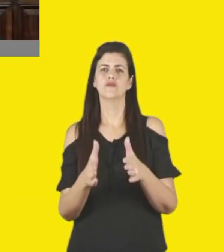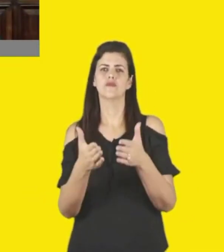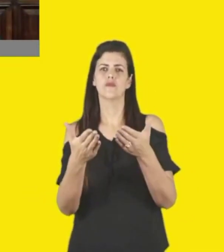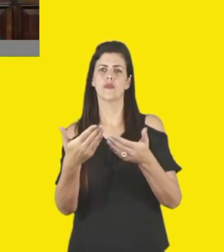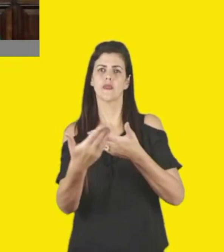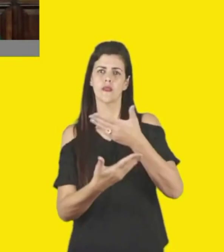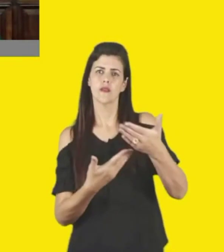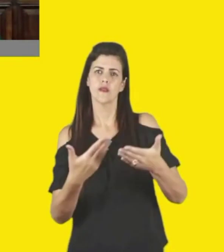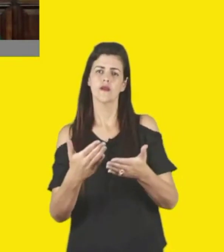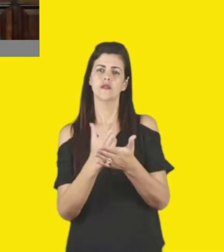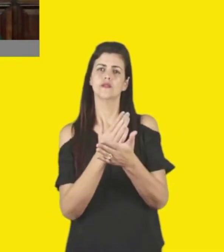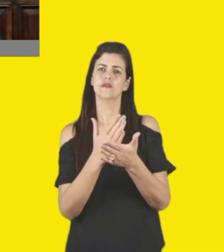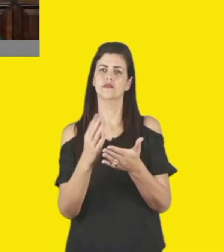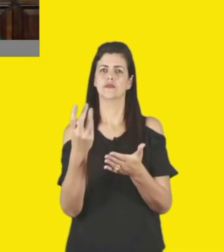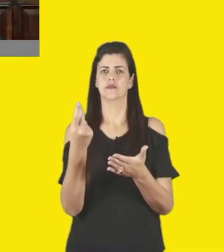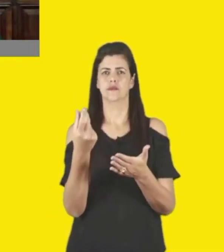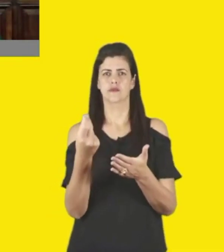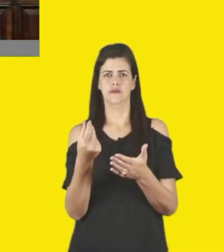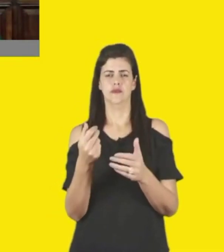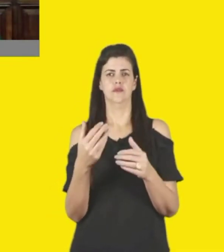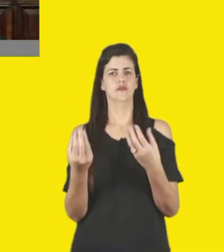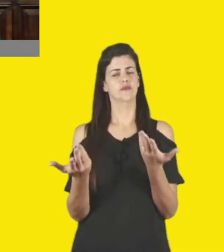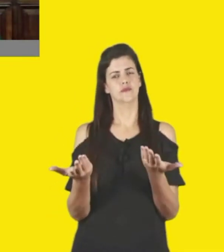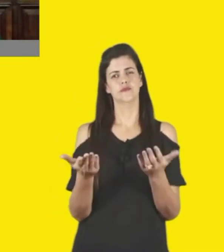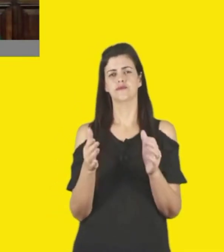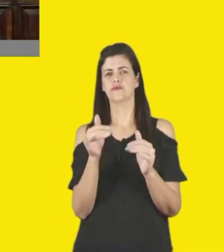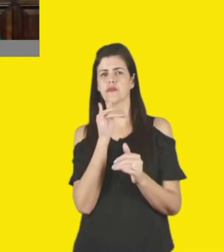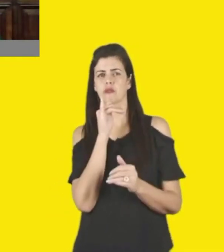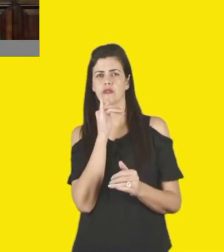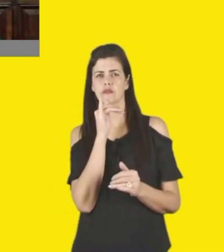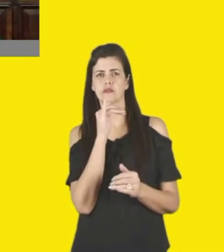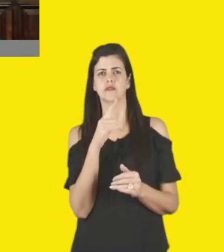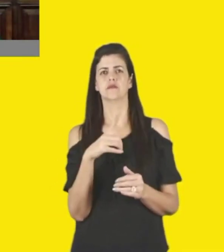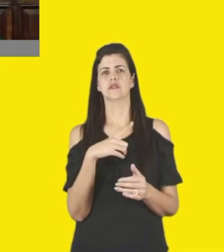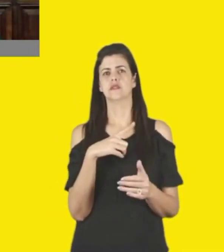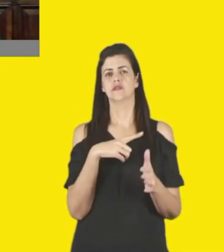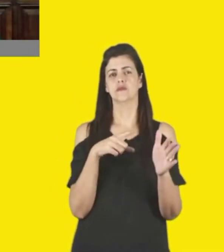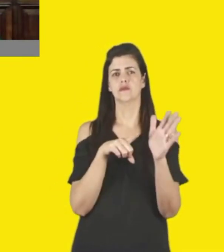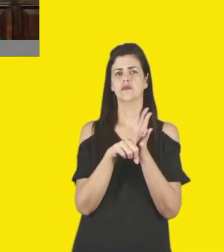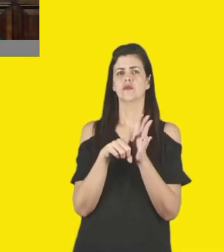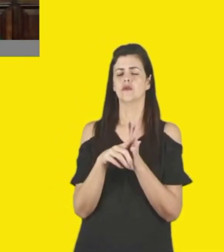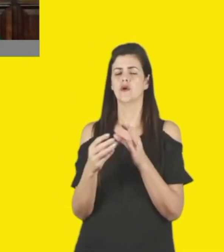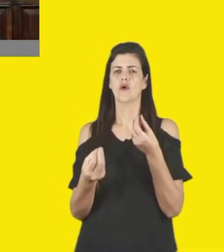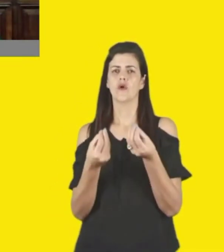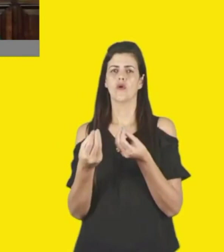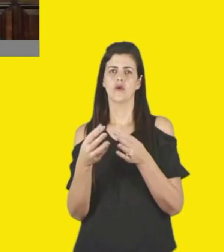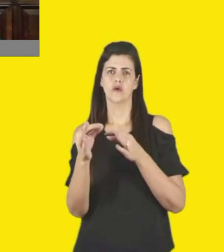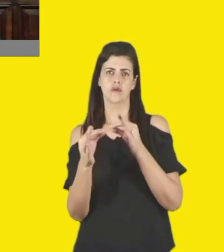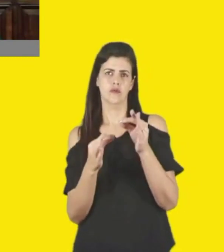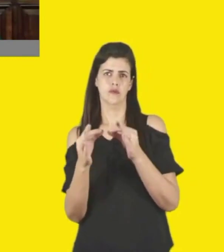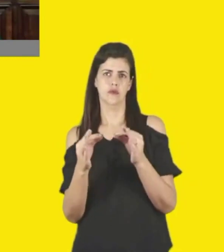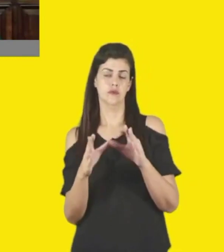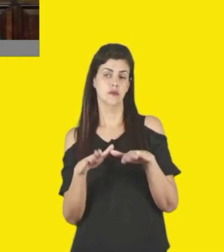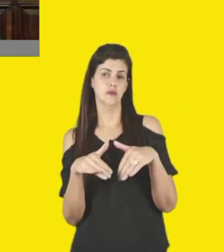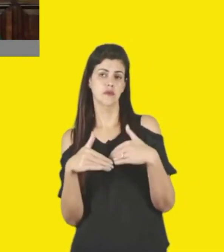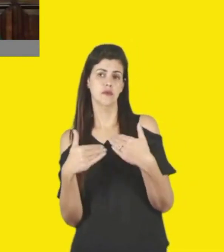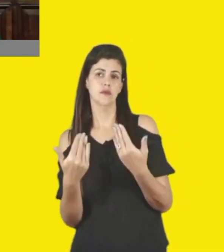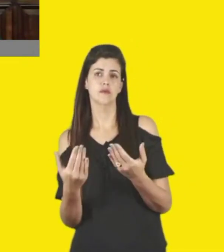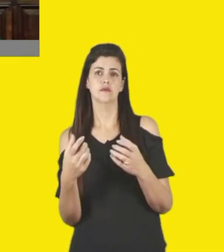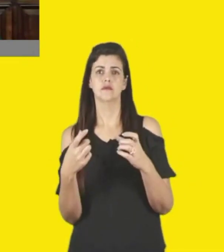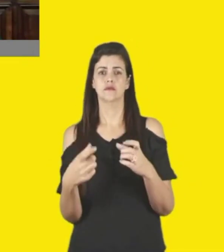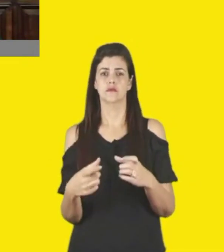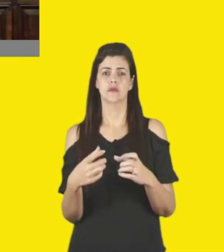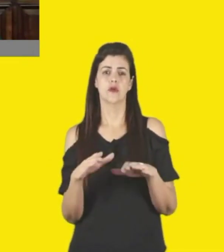Estado de São Paulo, e aí, é assim, já que eu tive uma pergunta sobre planejamento, é, aonde estamos, e aonde